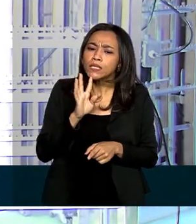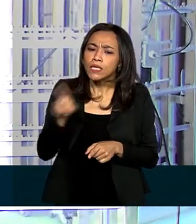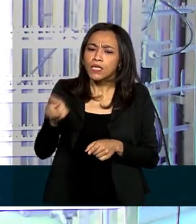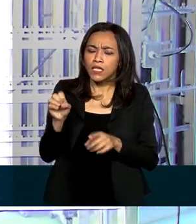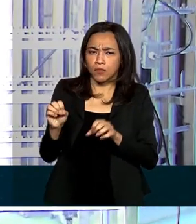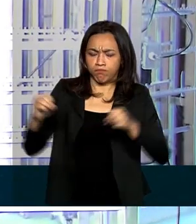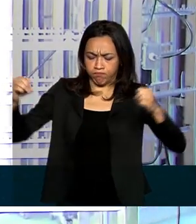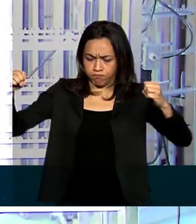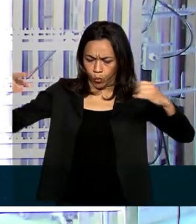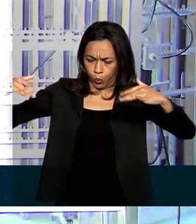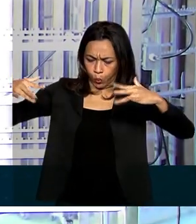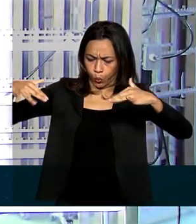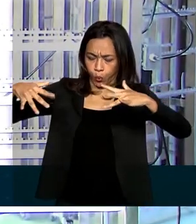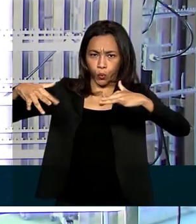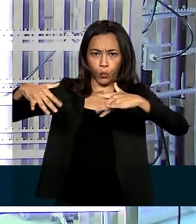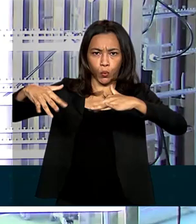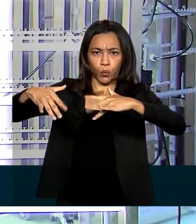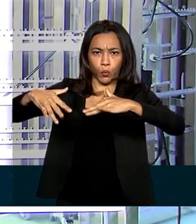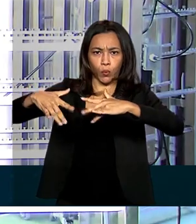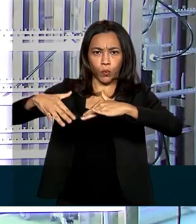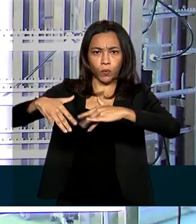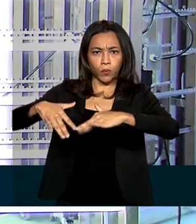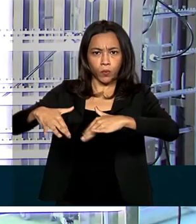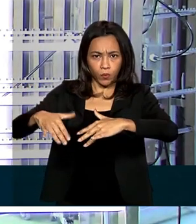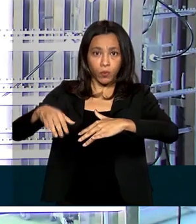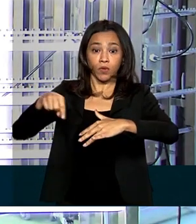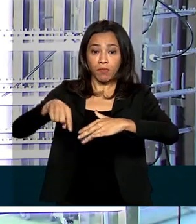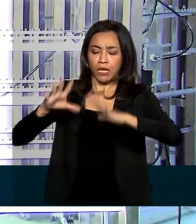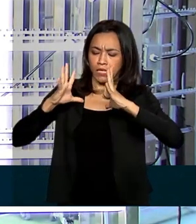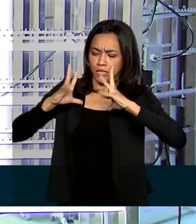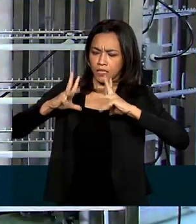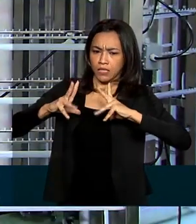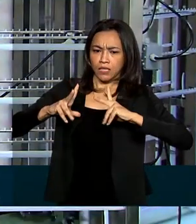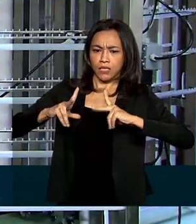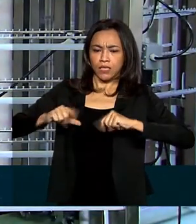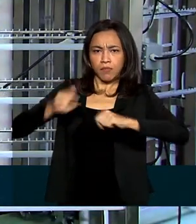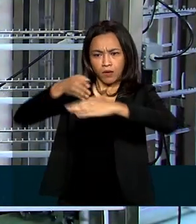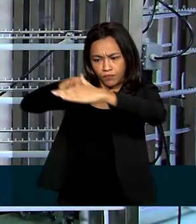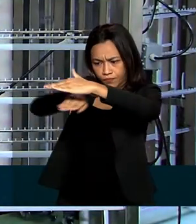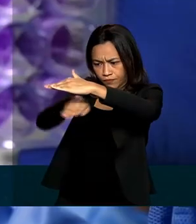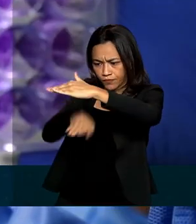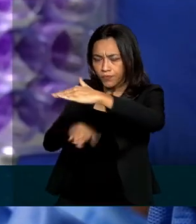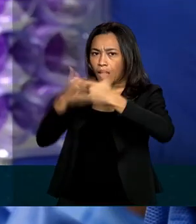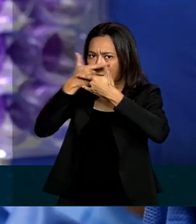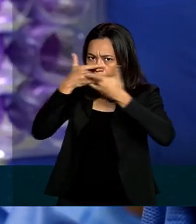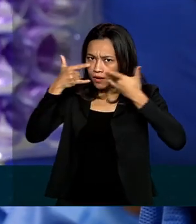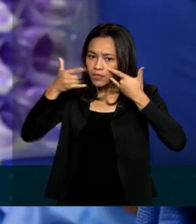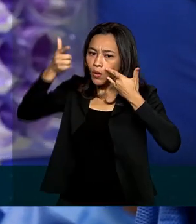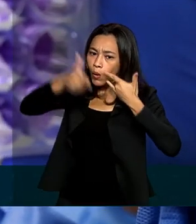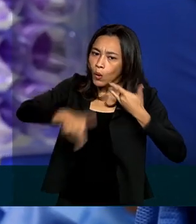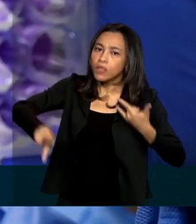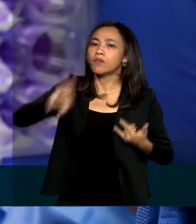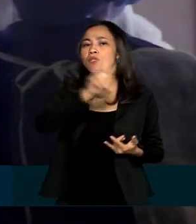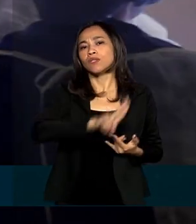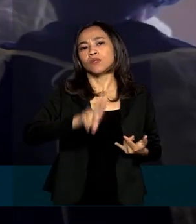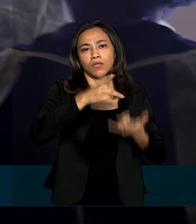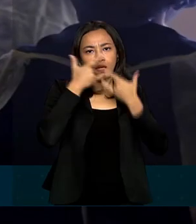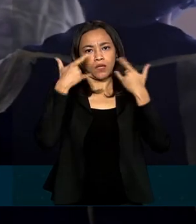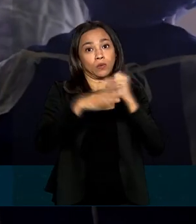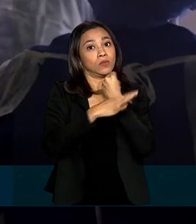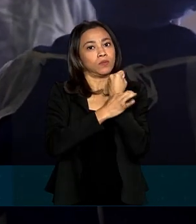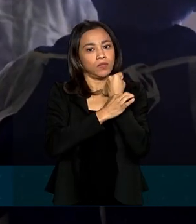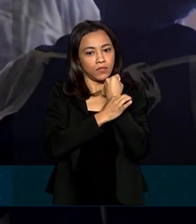emite radiação ultravioleta para higienizar e assim reaproveitar a máscara de forma segura.